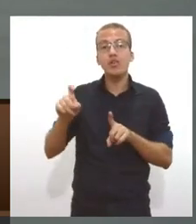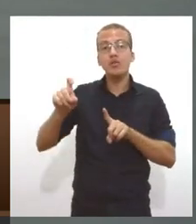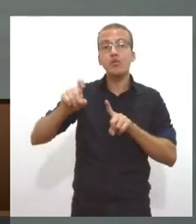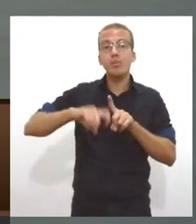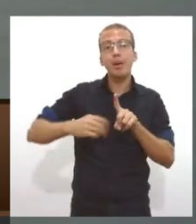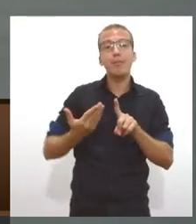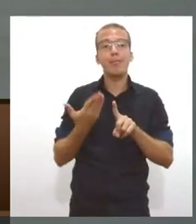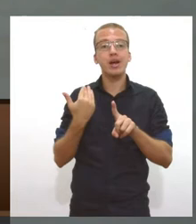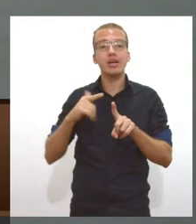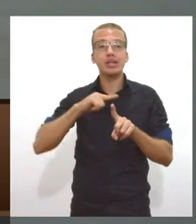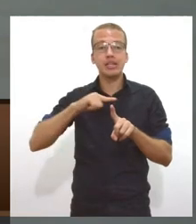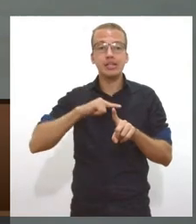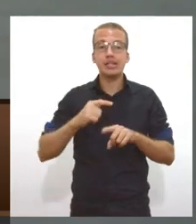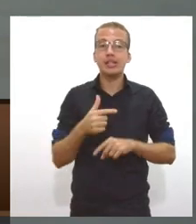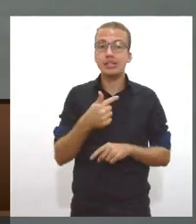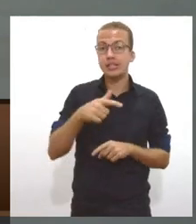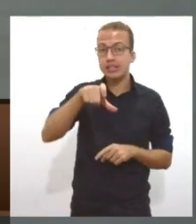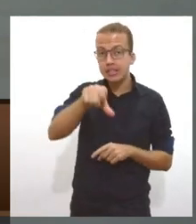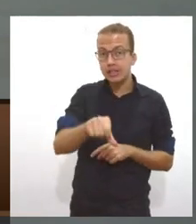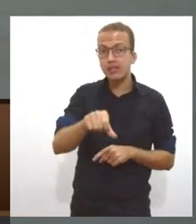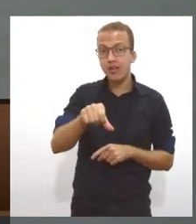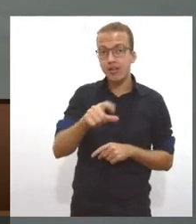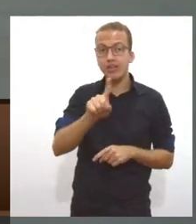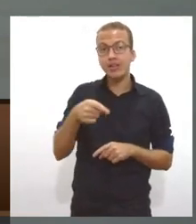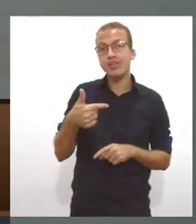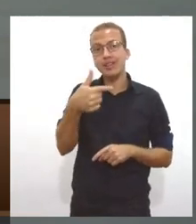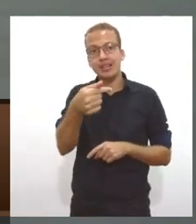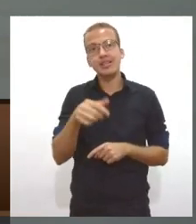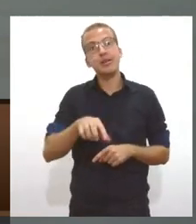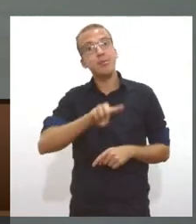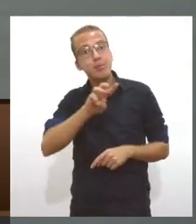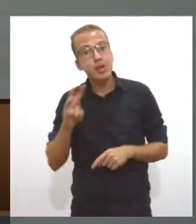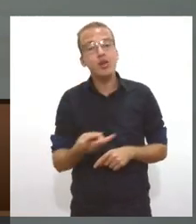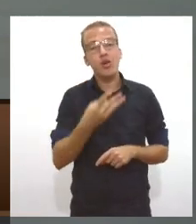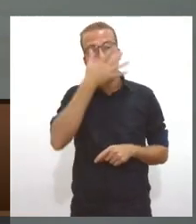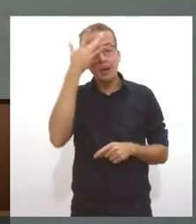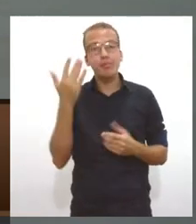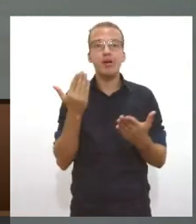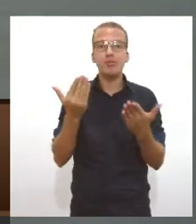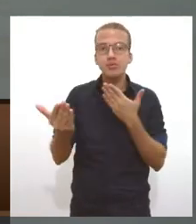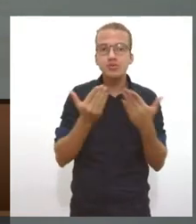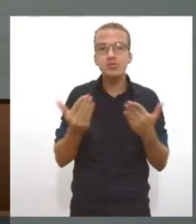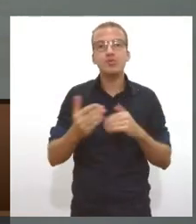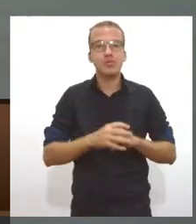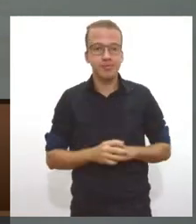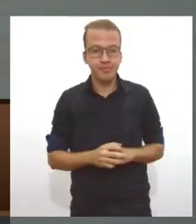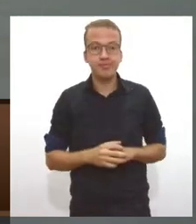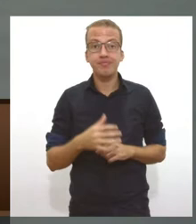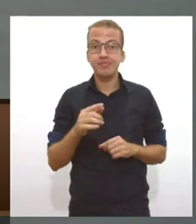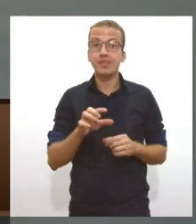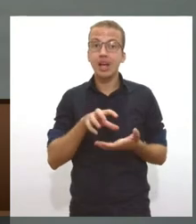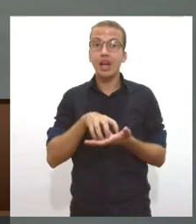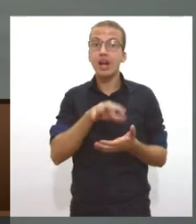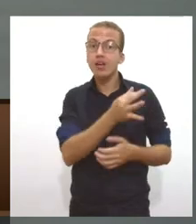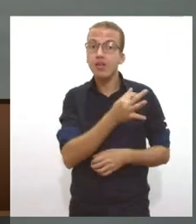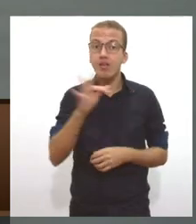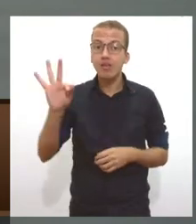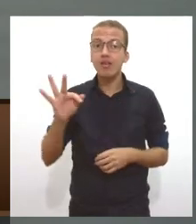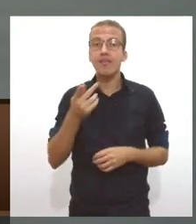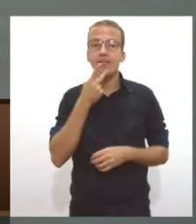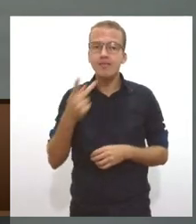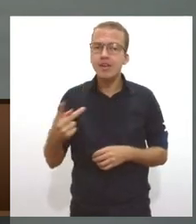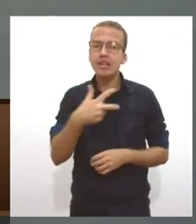79,7 milhões de pessoas. Na comparação entre unidades da federação, as melhores coberturas